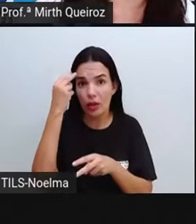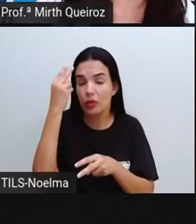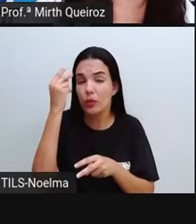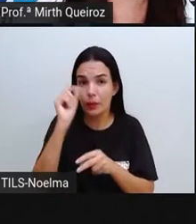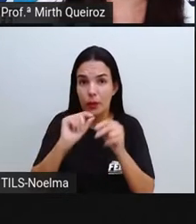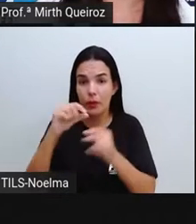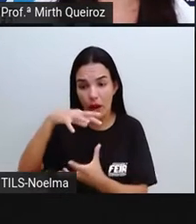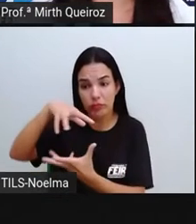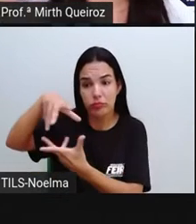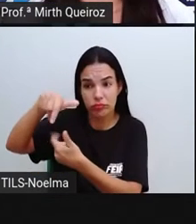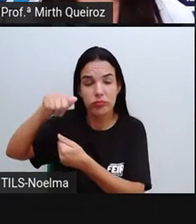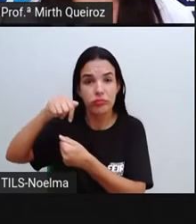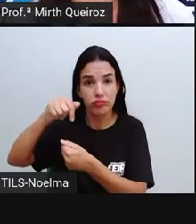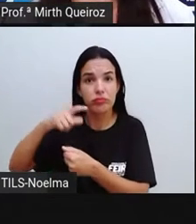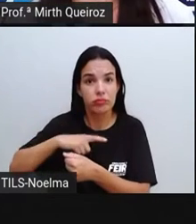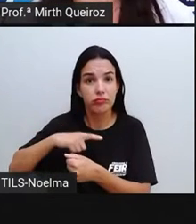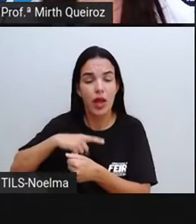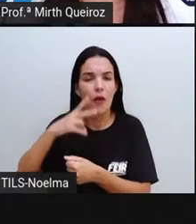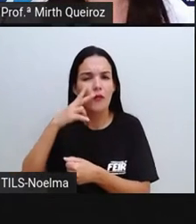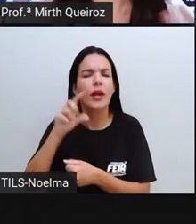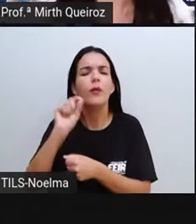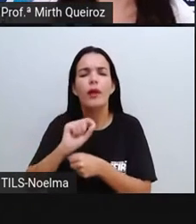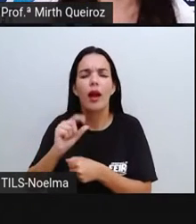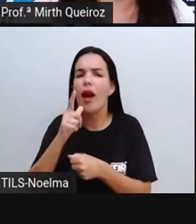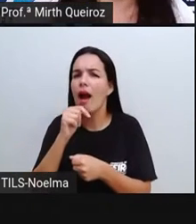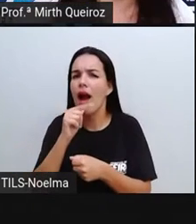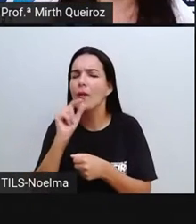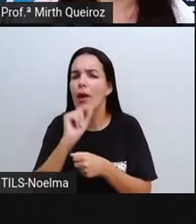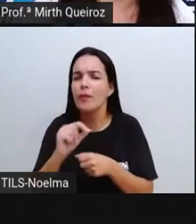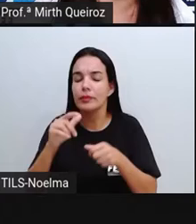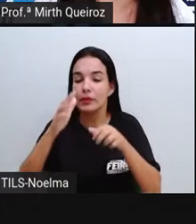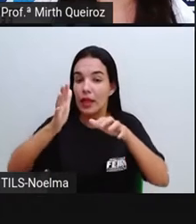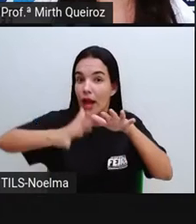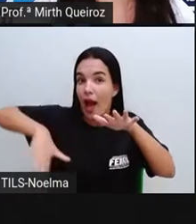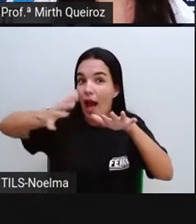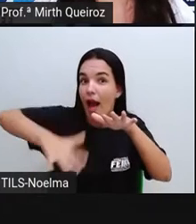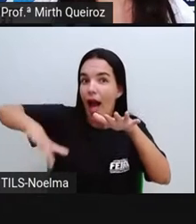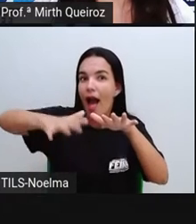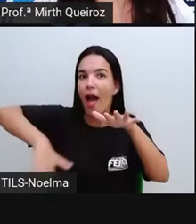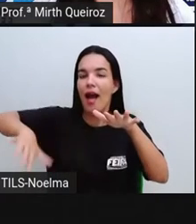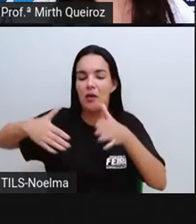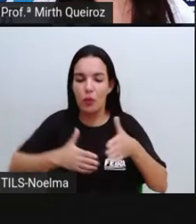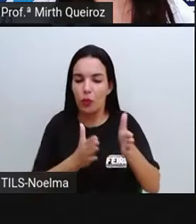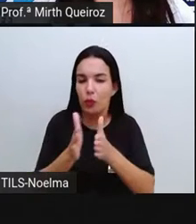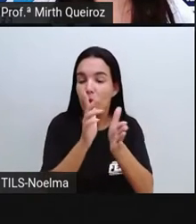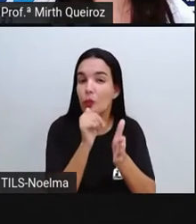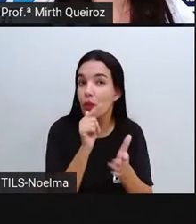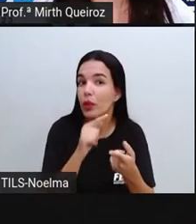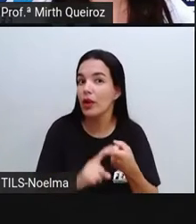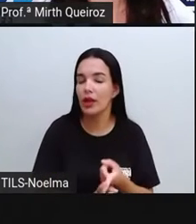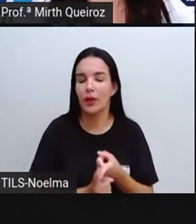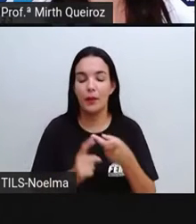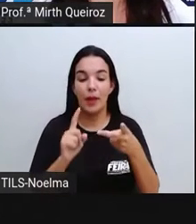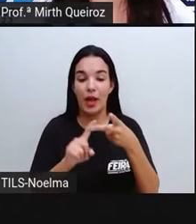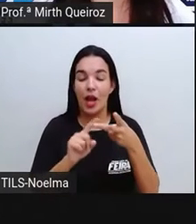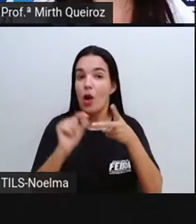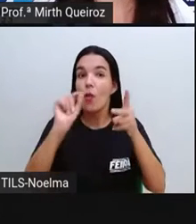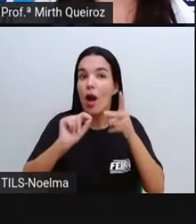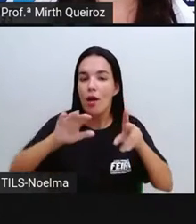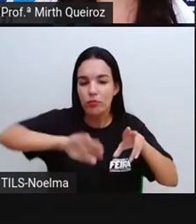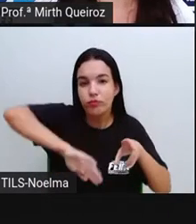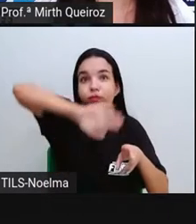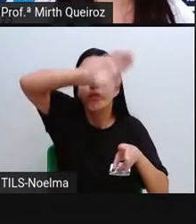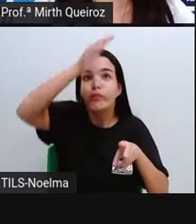os mares, os rios, as geleiras, né? Quando a gente observa, por exemplo,